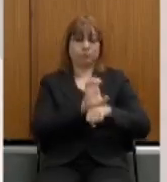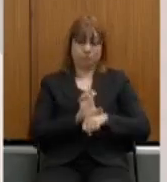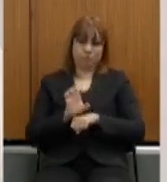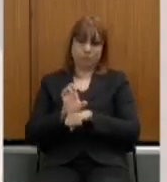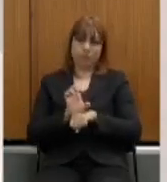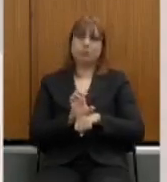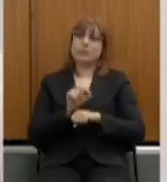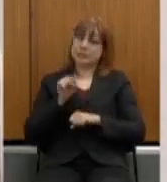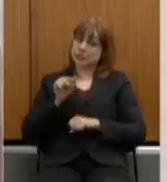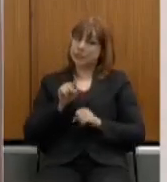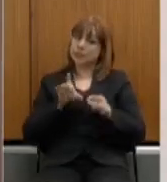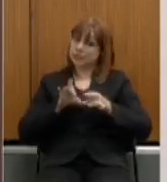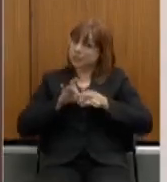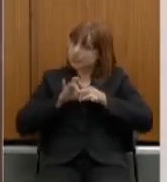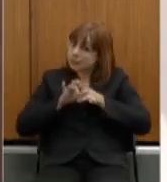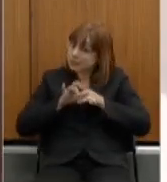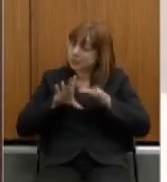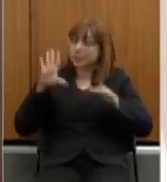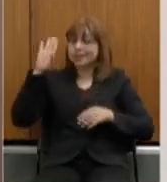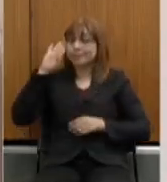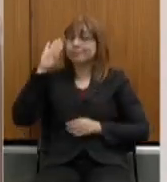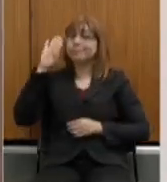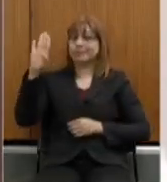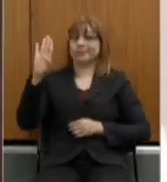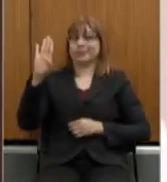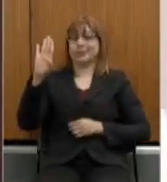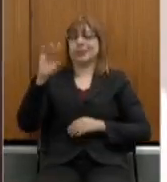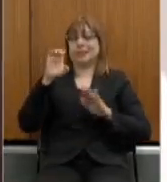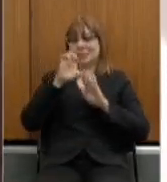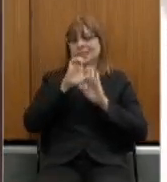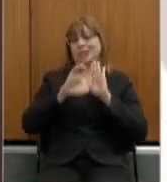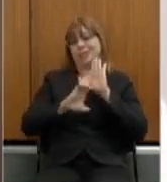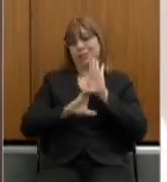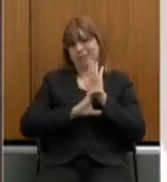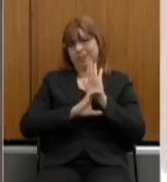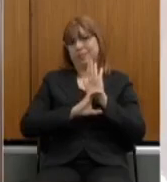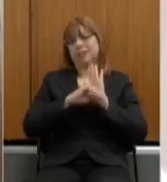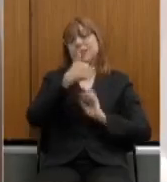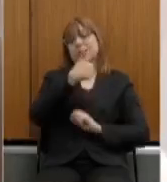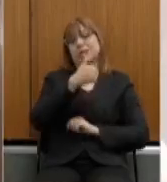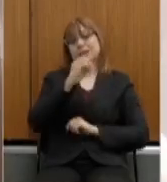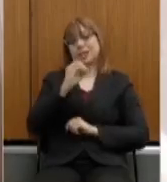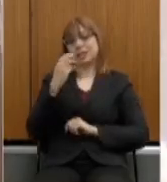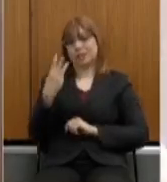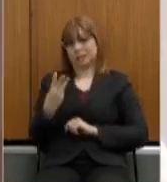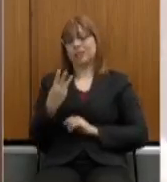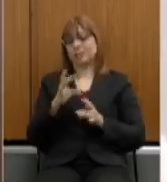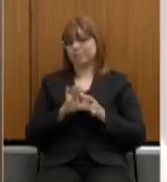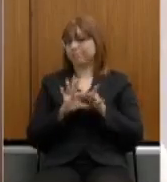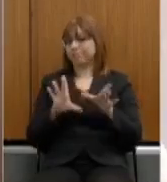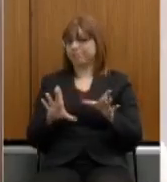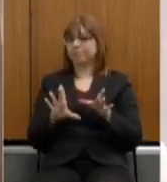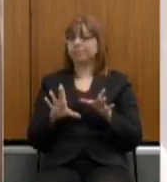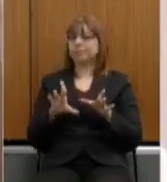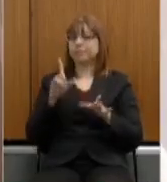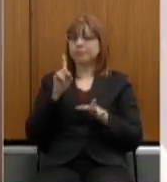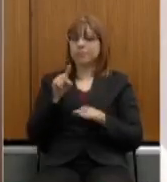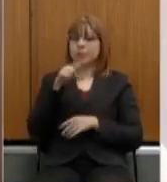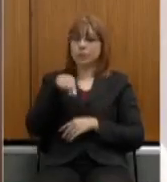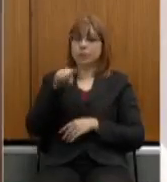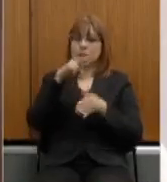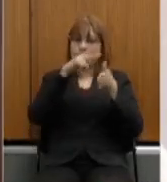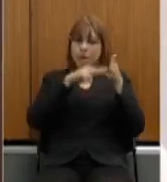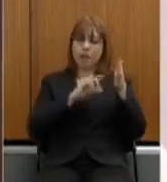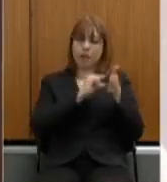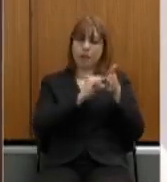liberações que a emenda constitucional 103 acaba fazendo, que é o que vocês podem ler lá